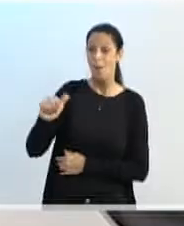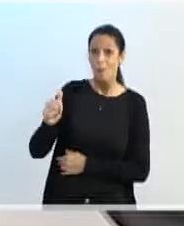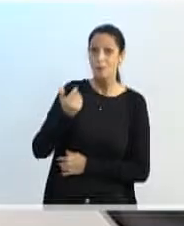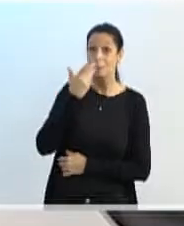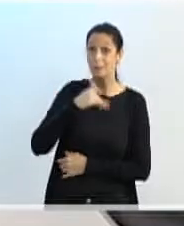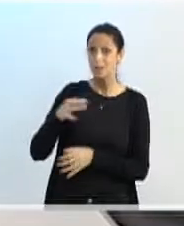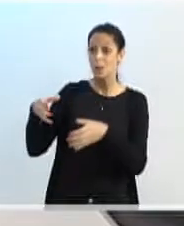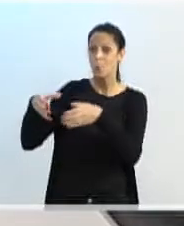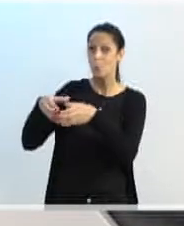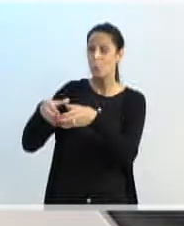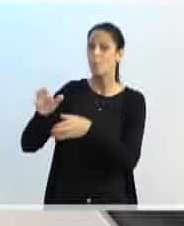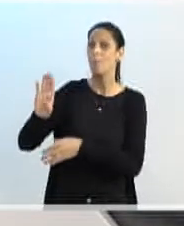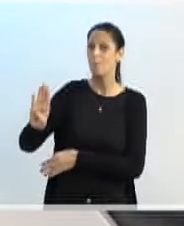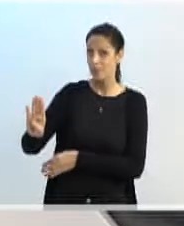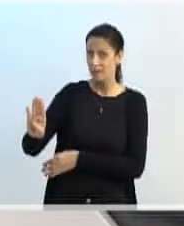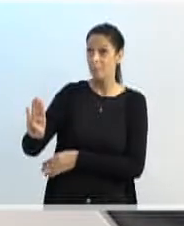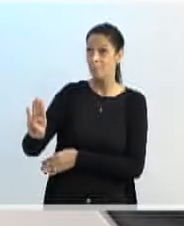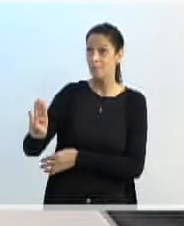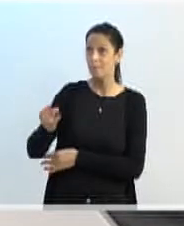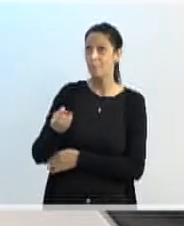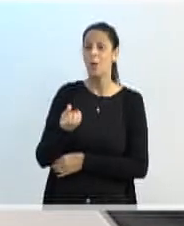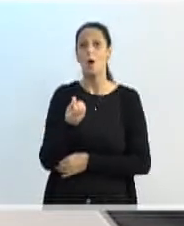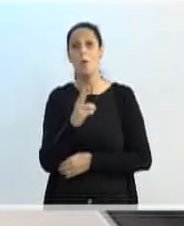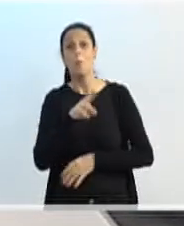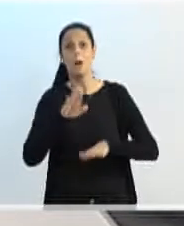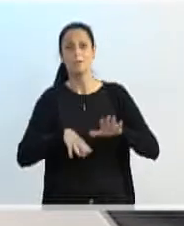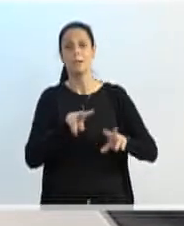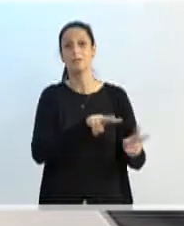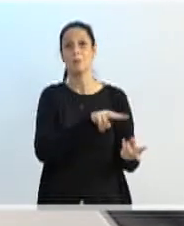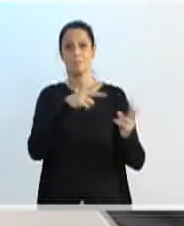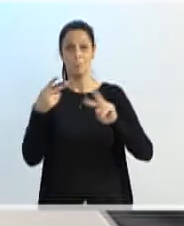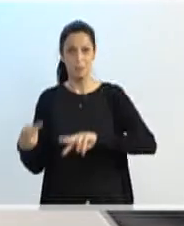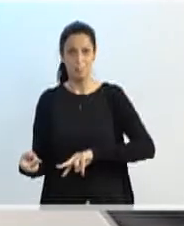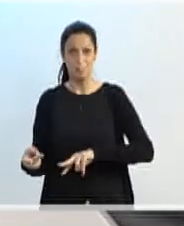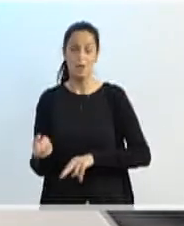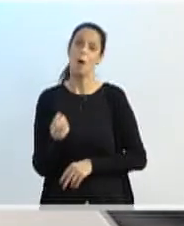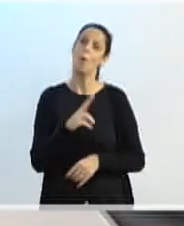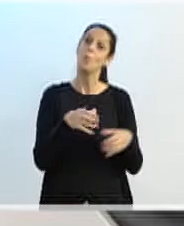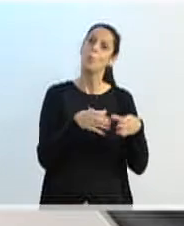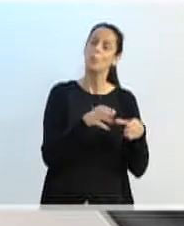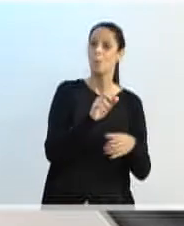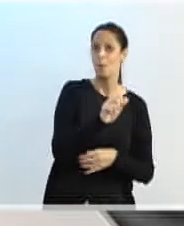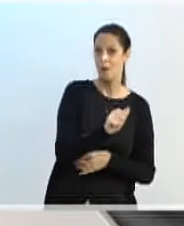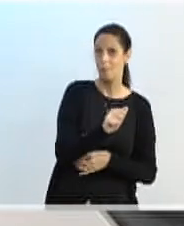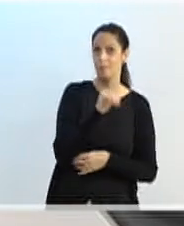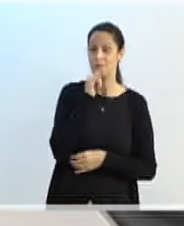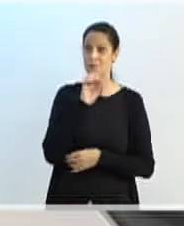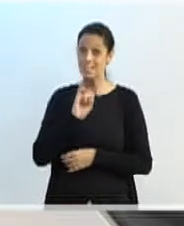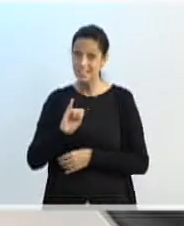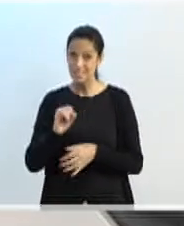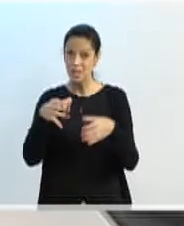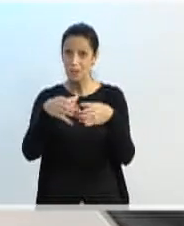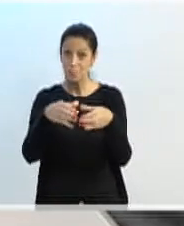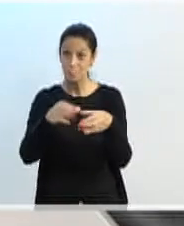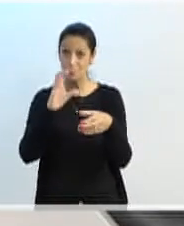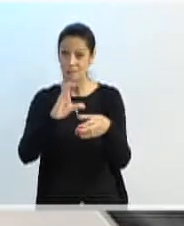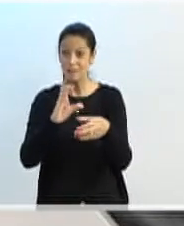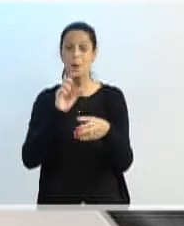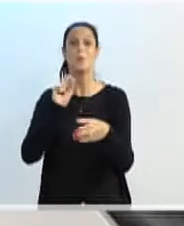B, e algumas transferências, e até do grupo A. Se por acaso entrar alguma do C, ela já vem atrás.